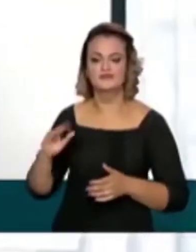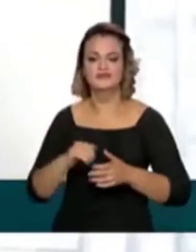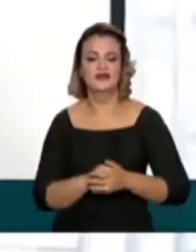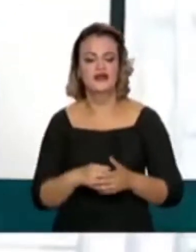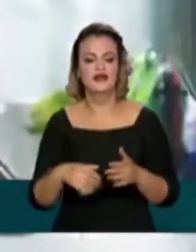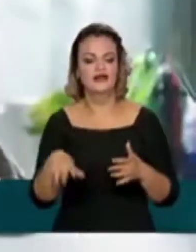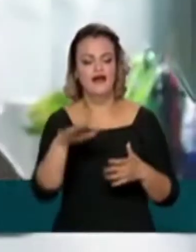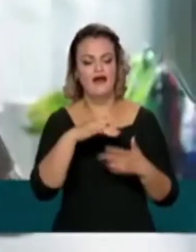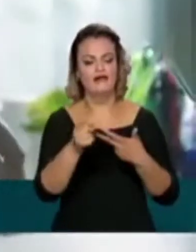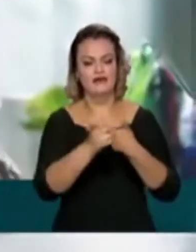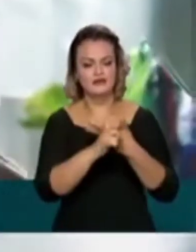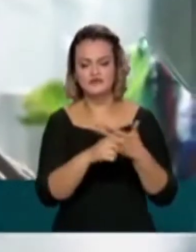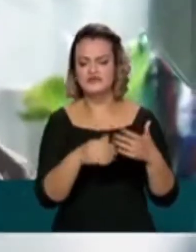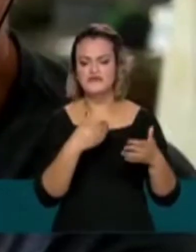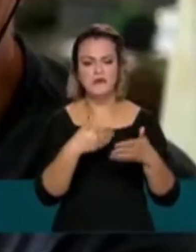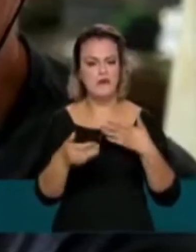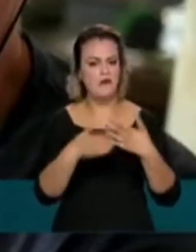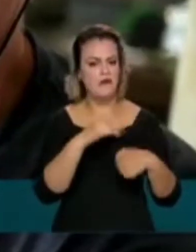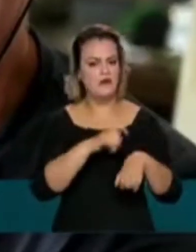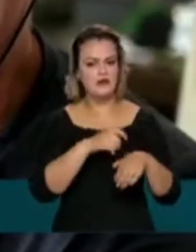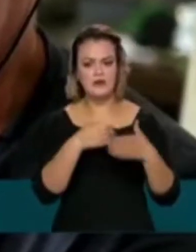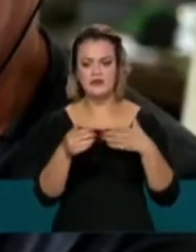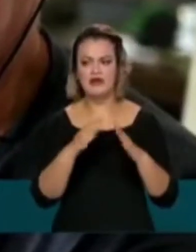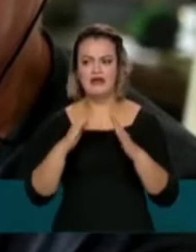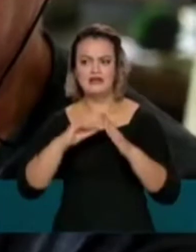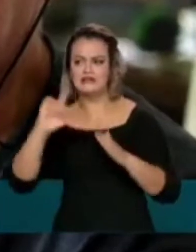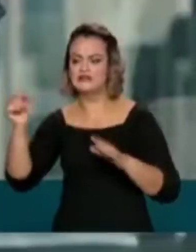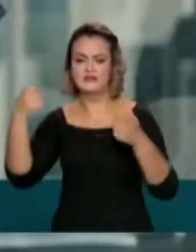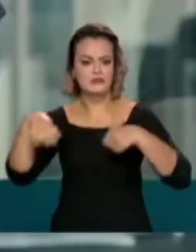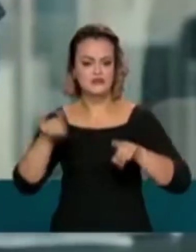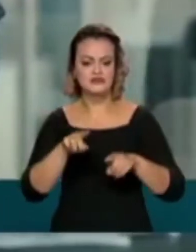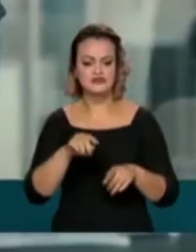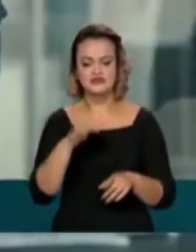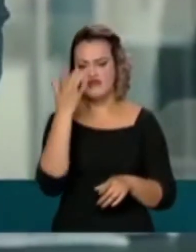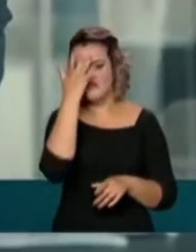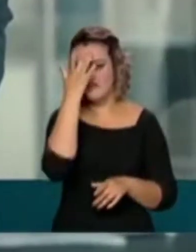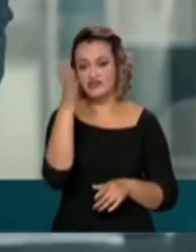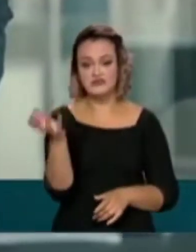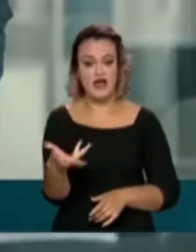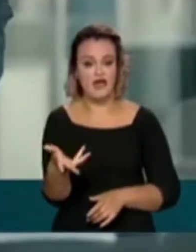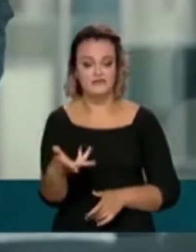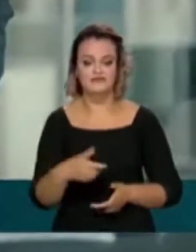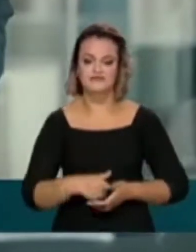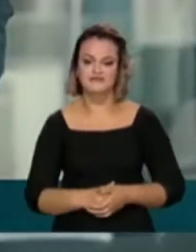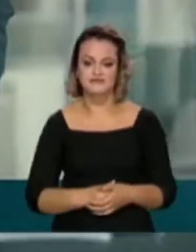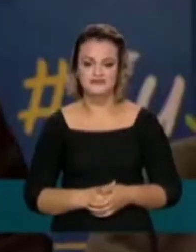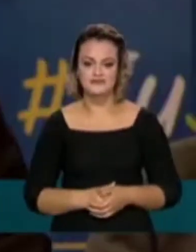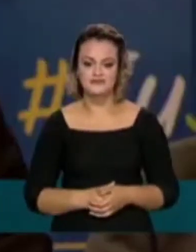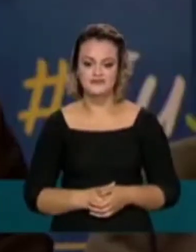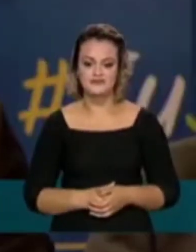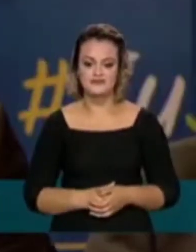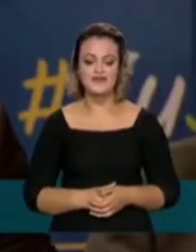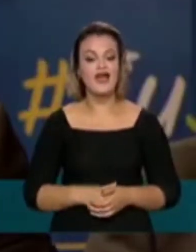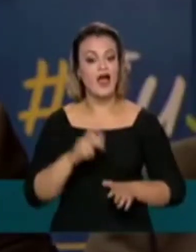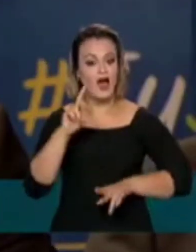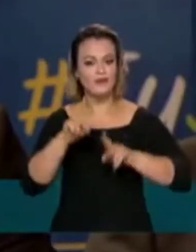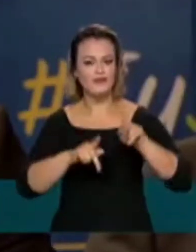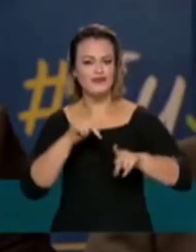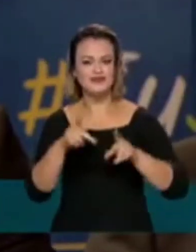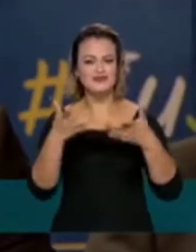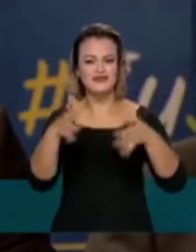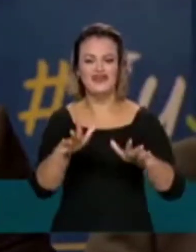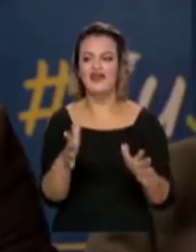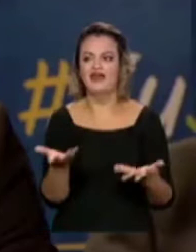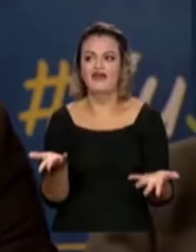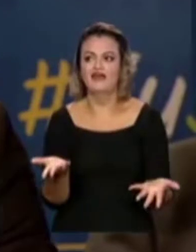executivo a qualquer hora, sem sair de casa, de forma ágil e eficiente. A população não quer estar mais